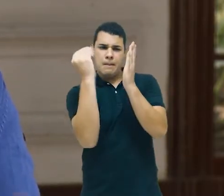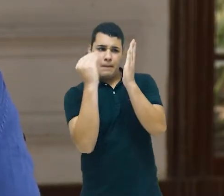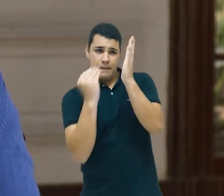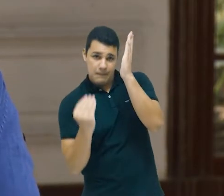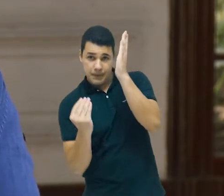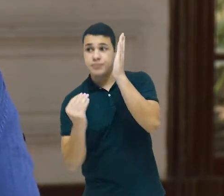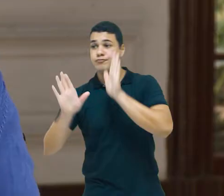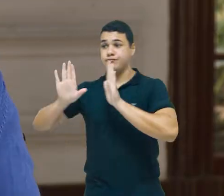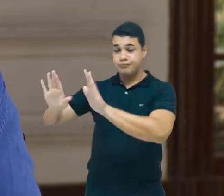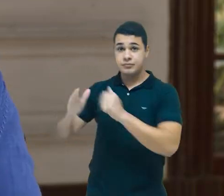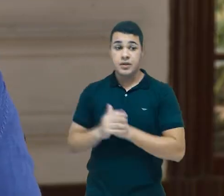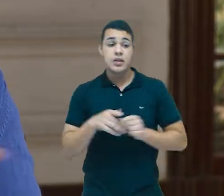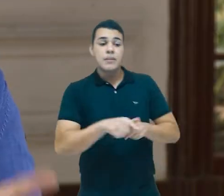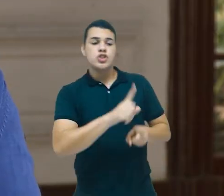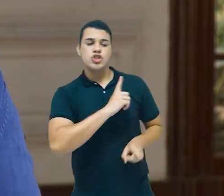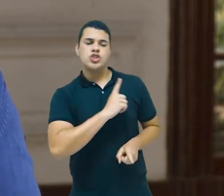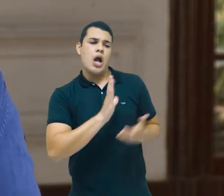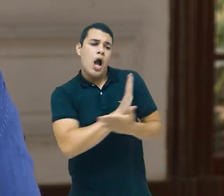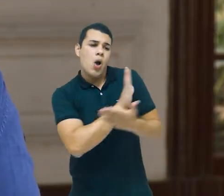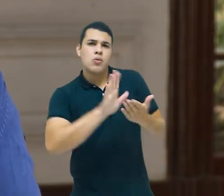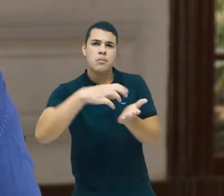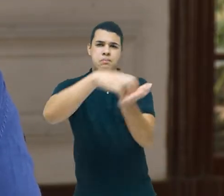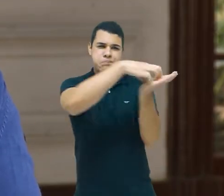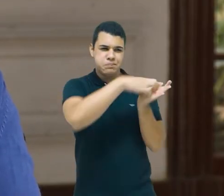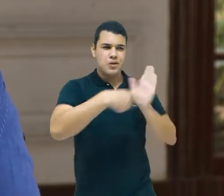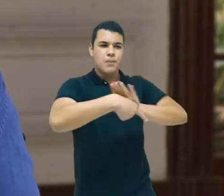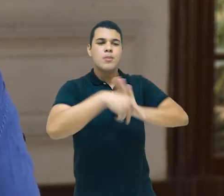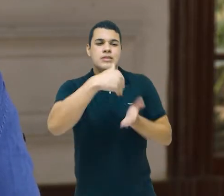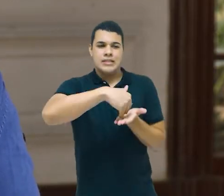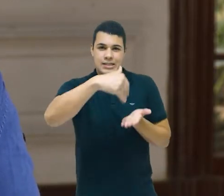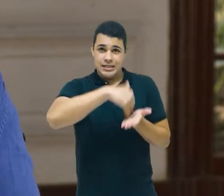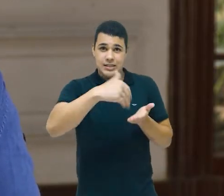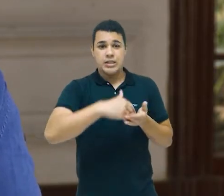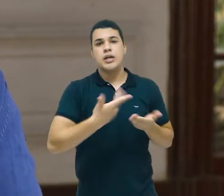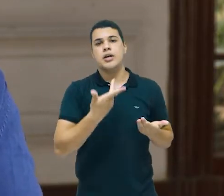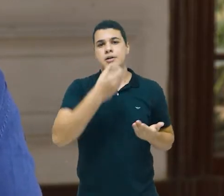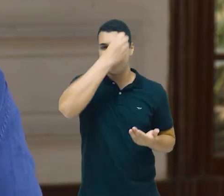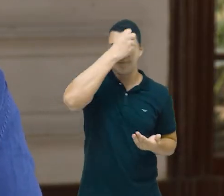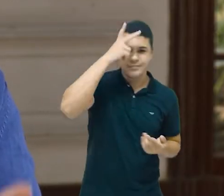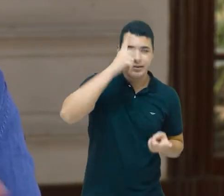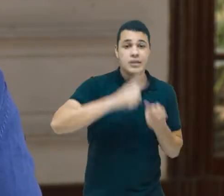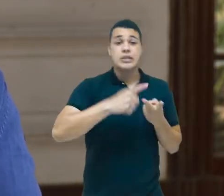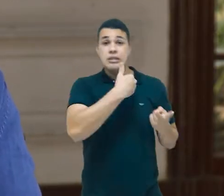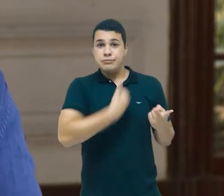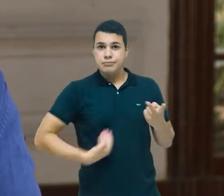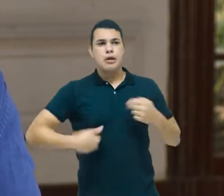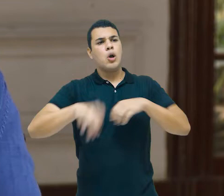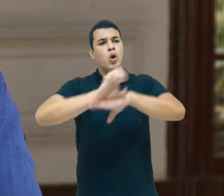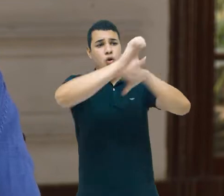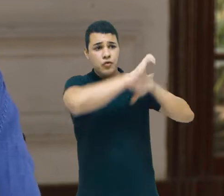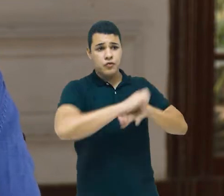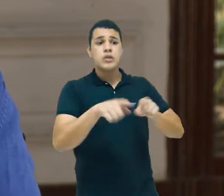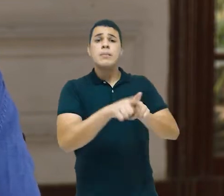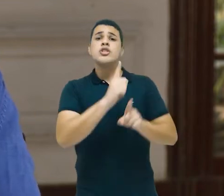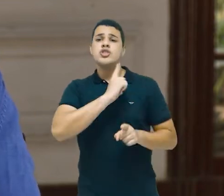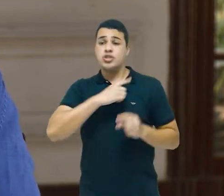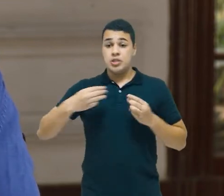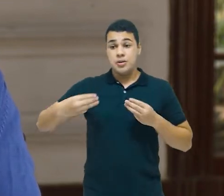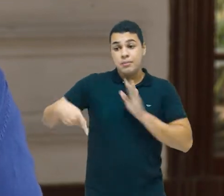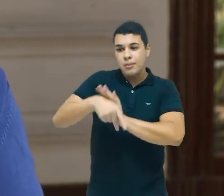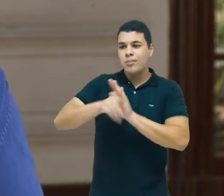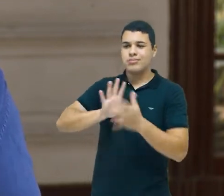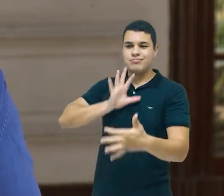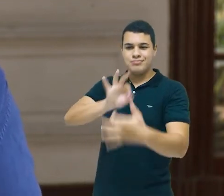públicas, públicas estatais, das secretarias estaduais, das secretarias municipais e da própria Previdência do Ministério da